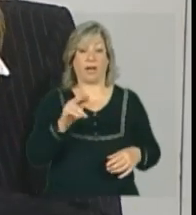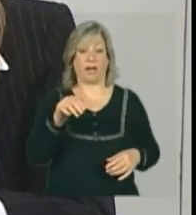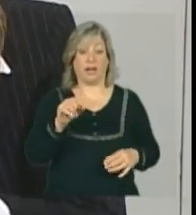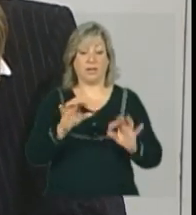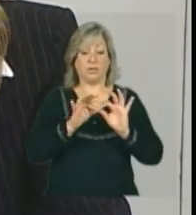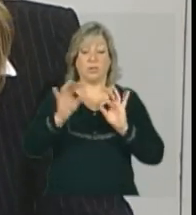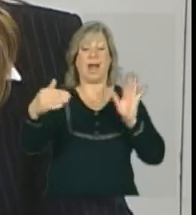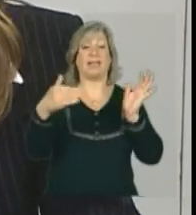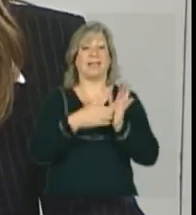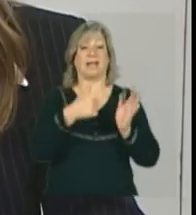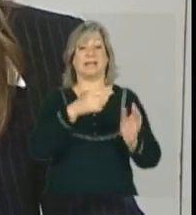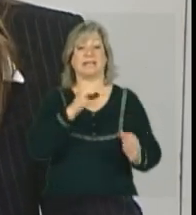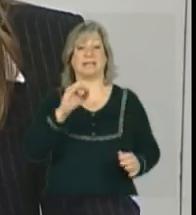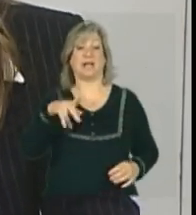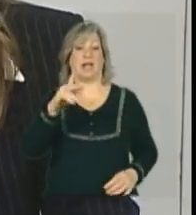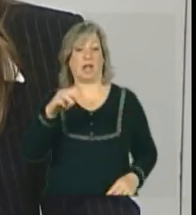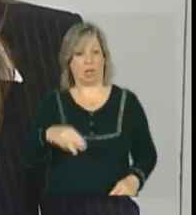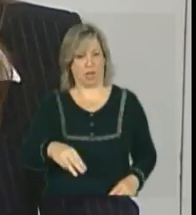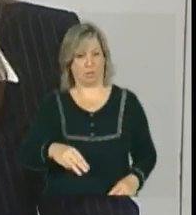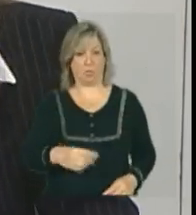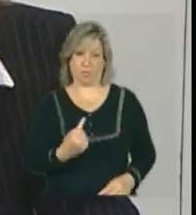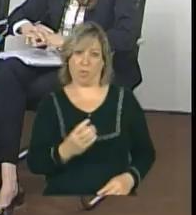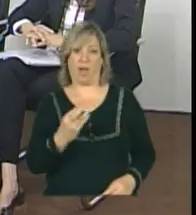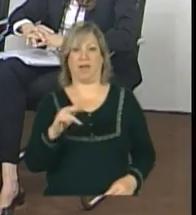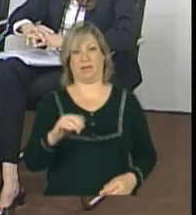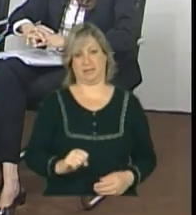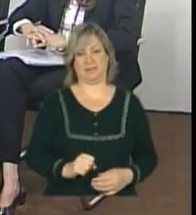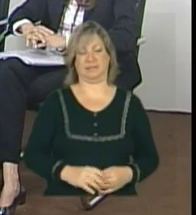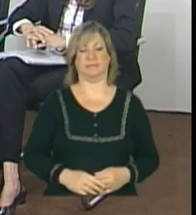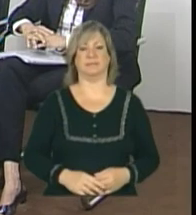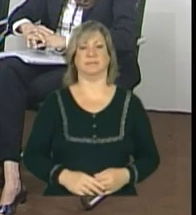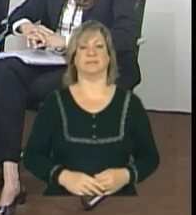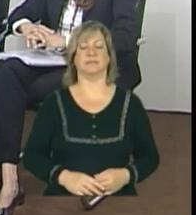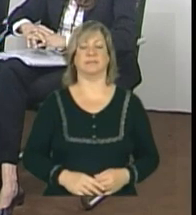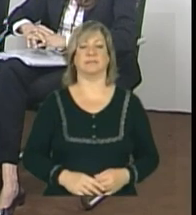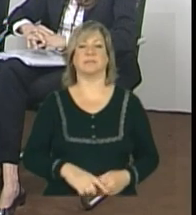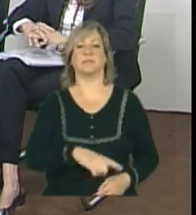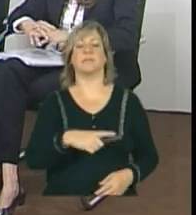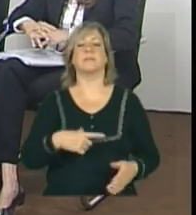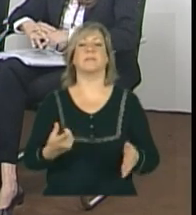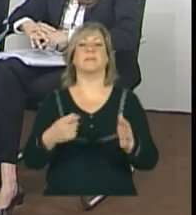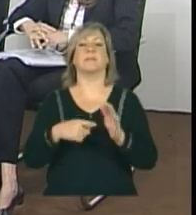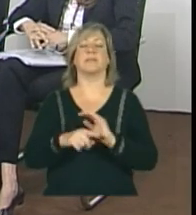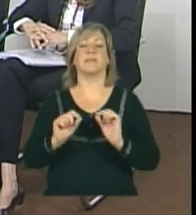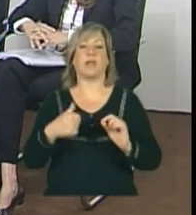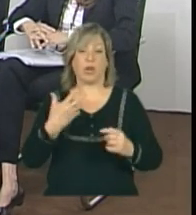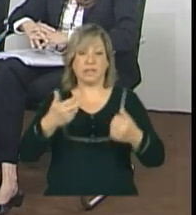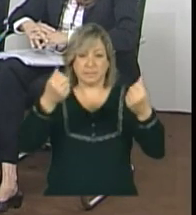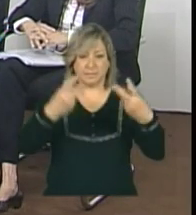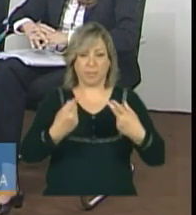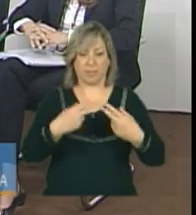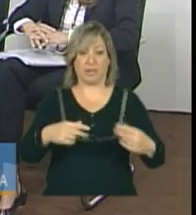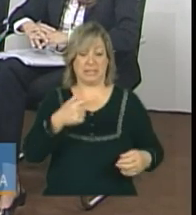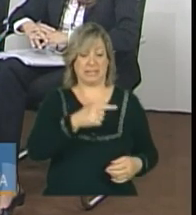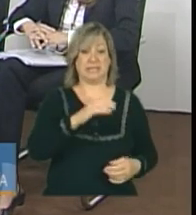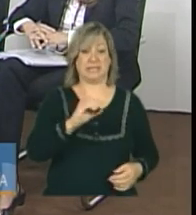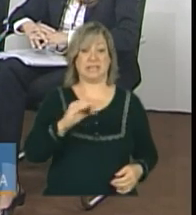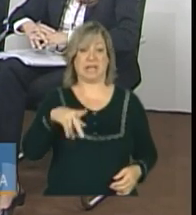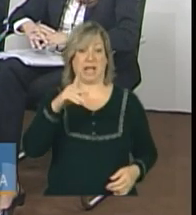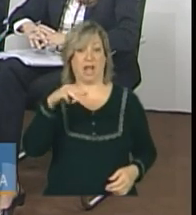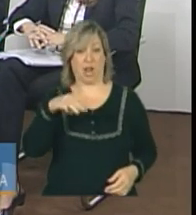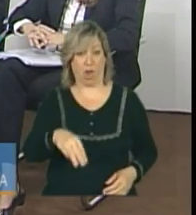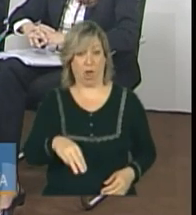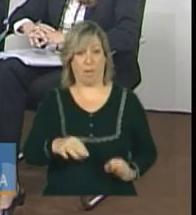de 700 quilômetros quadrados. A ideia? Nesse sentido, eu queria complementar o seguinte. 700 quilômetros quadrados